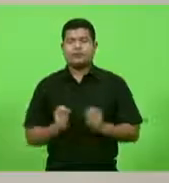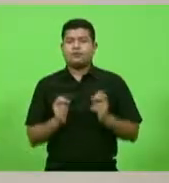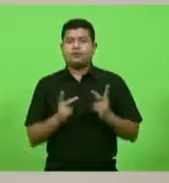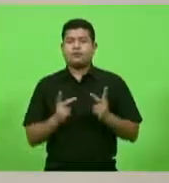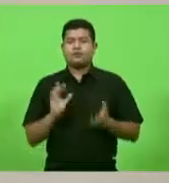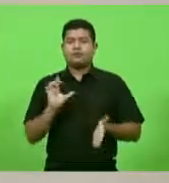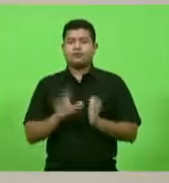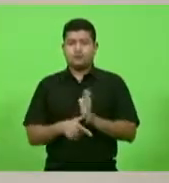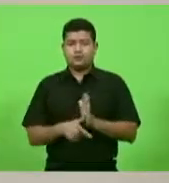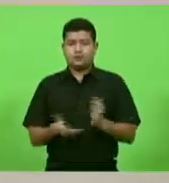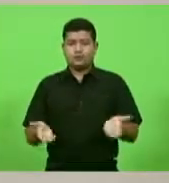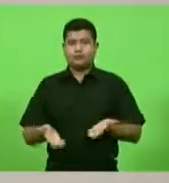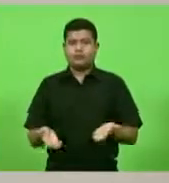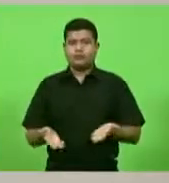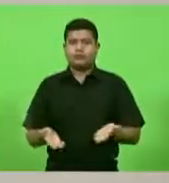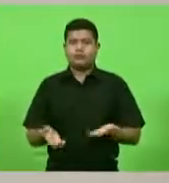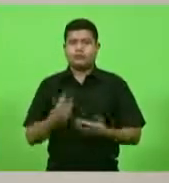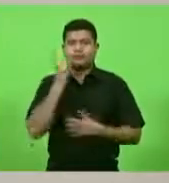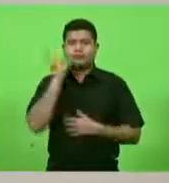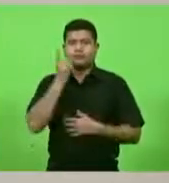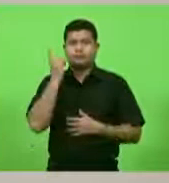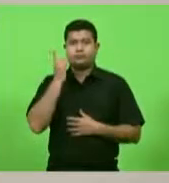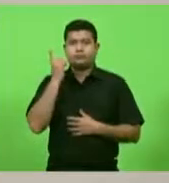a falar deputado